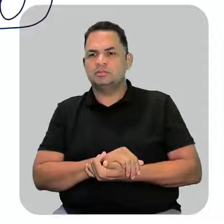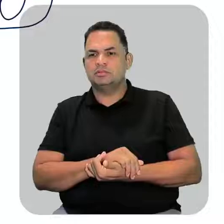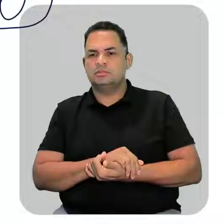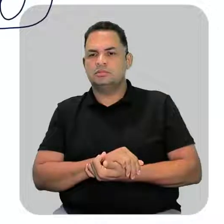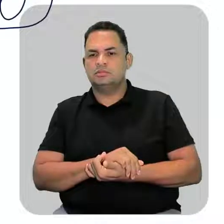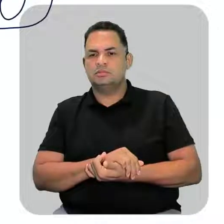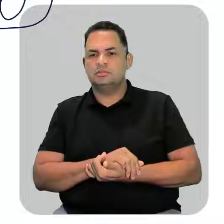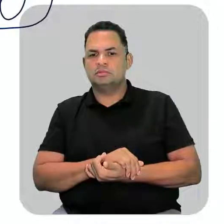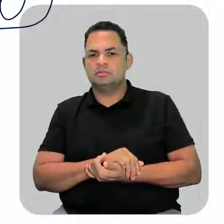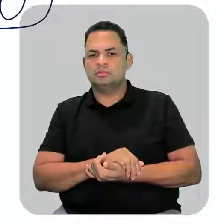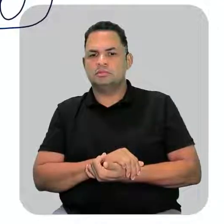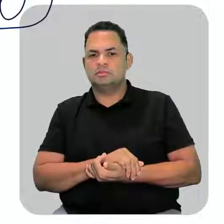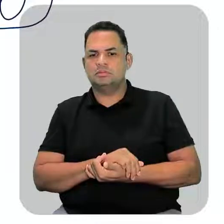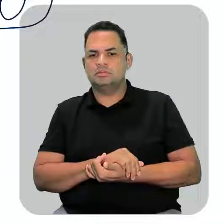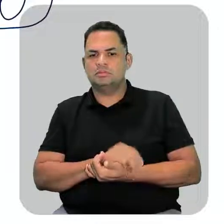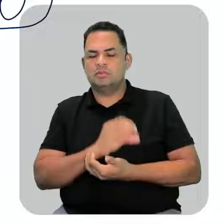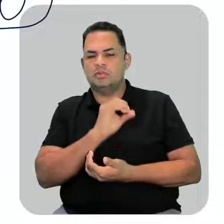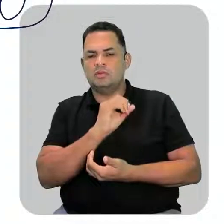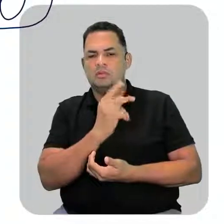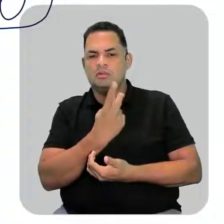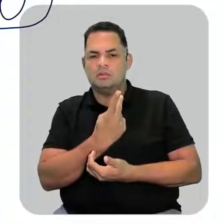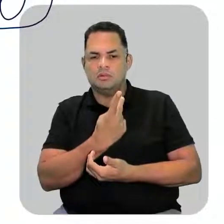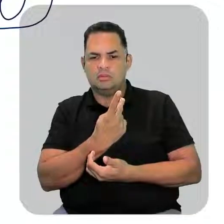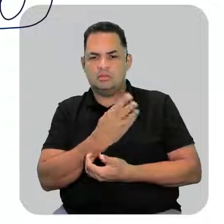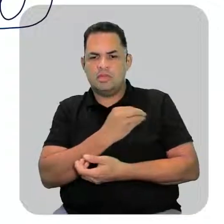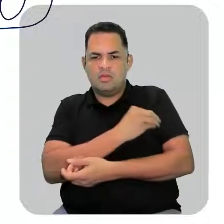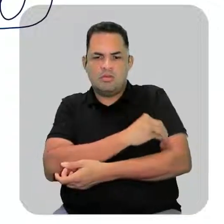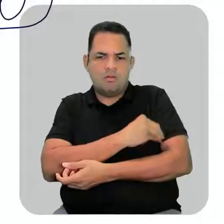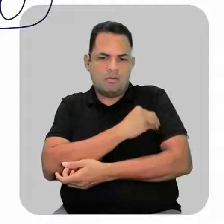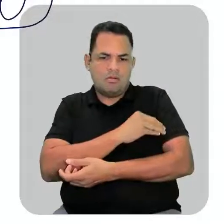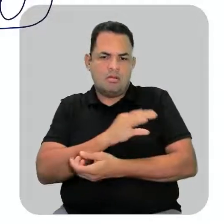lugar. Vai ficar a hidroxila, já que é um álcool.